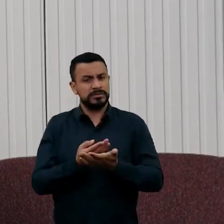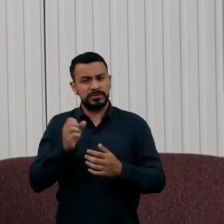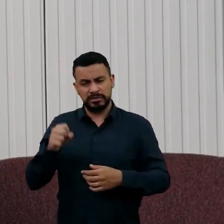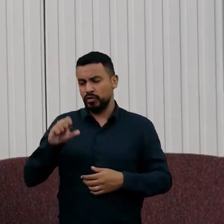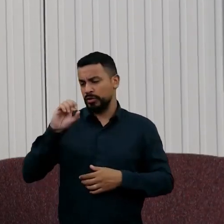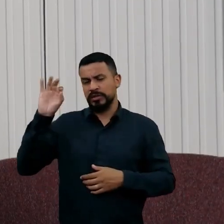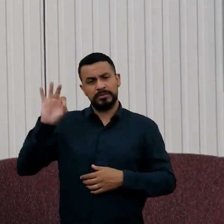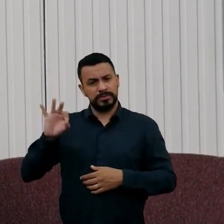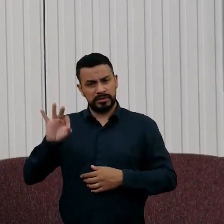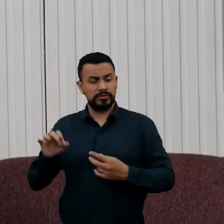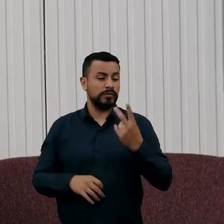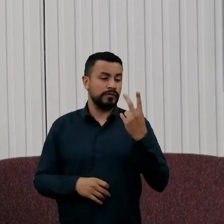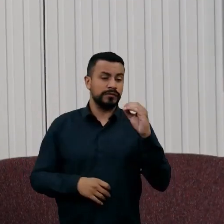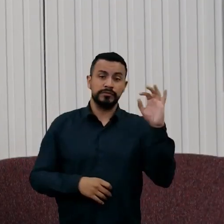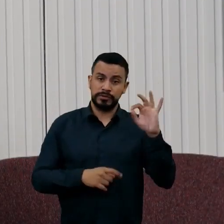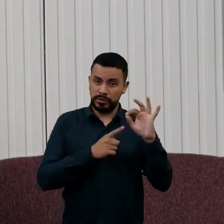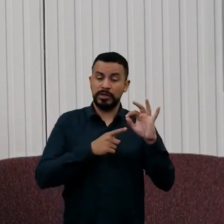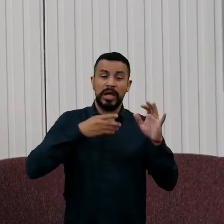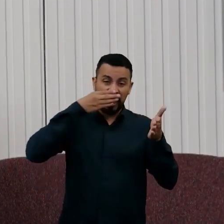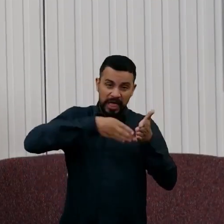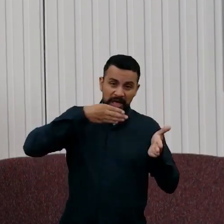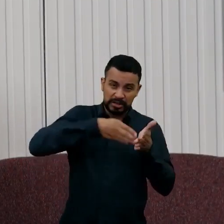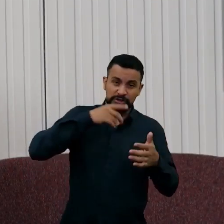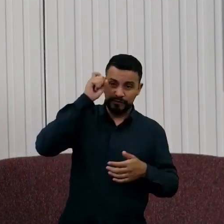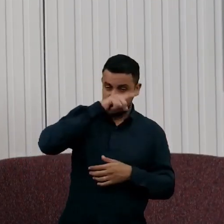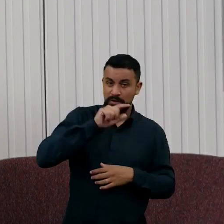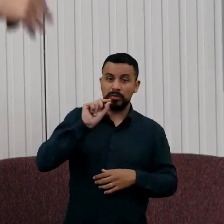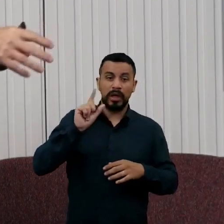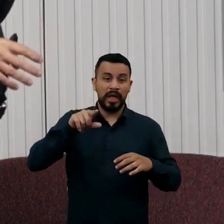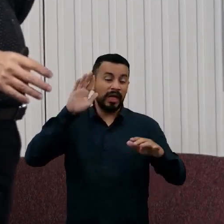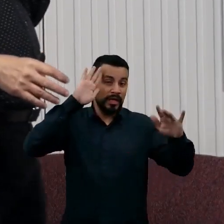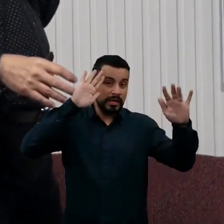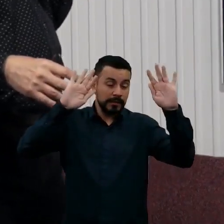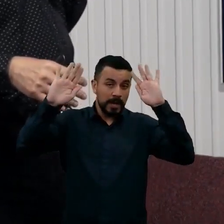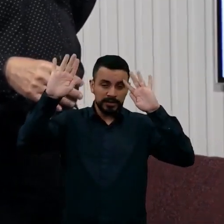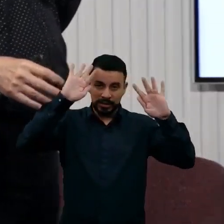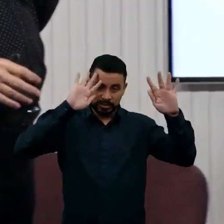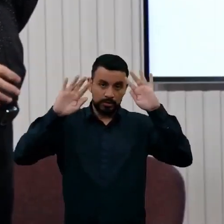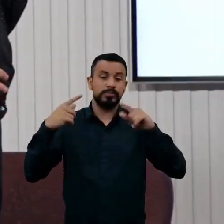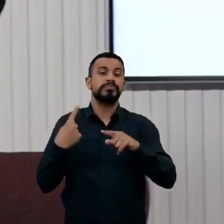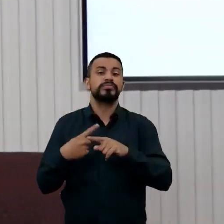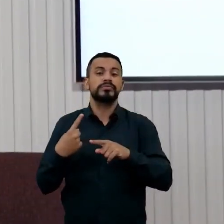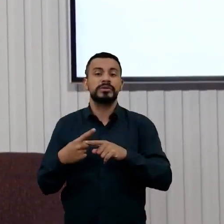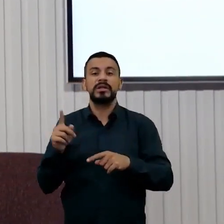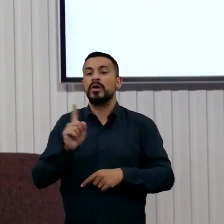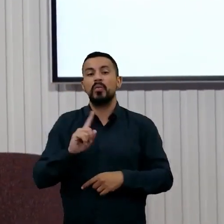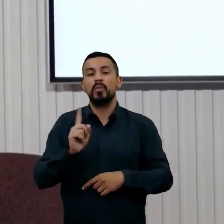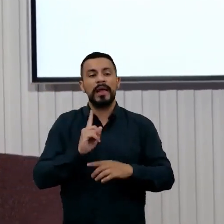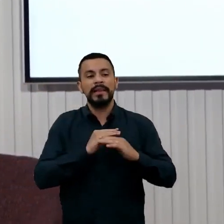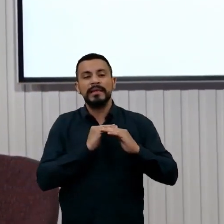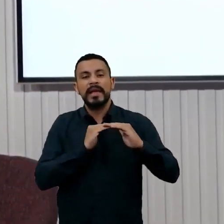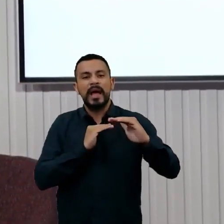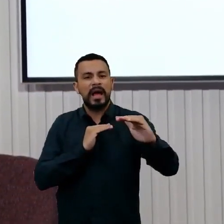o que é a dificuldade? Esses 20% é a imaginação, porque não é linear, não faz parte